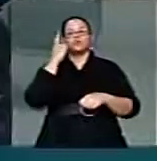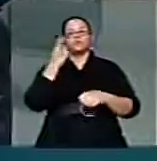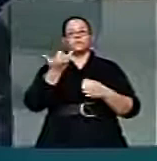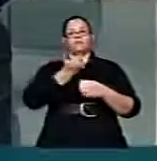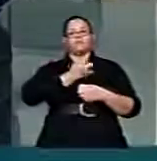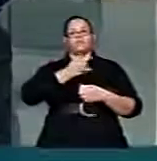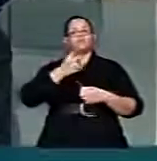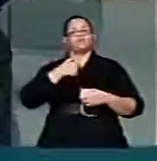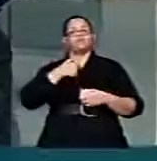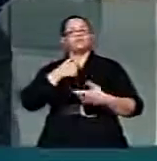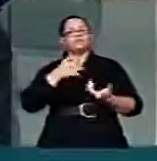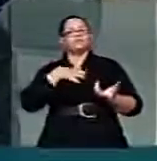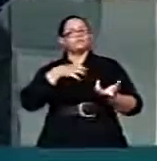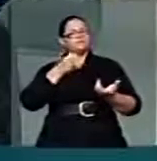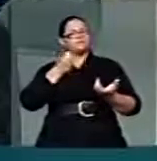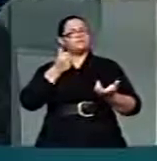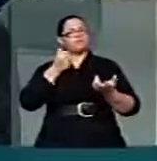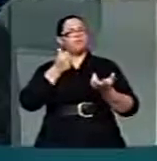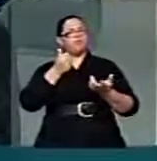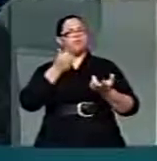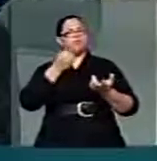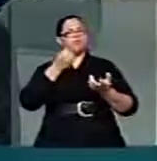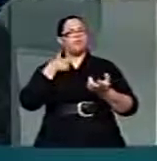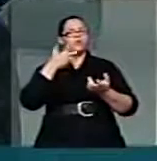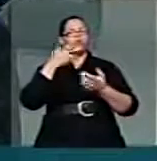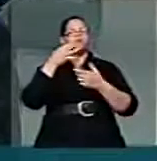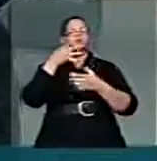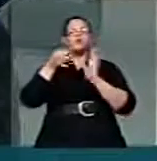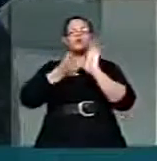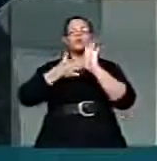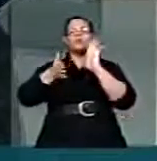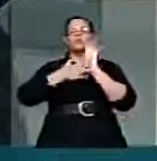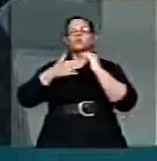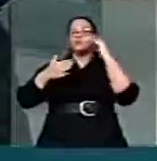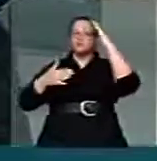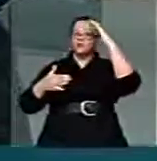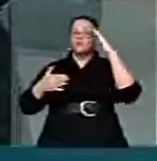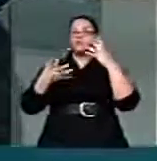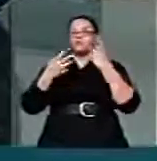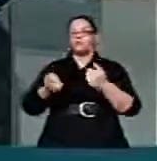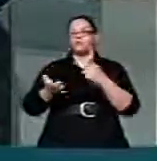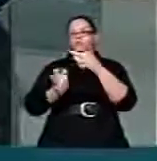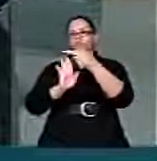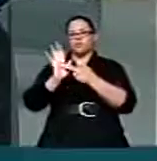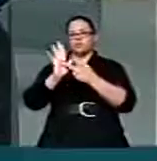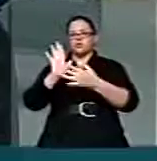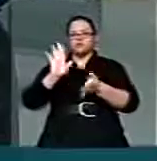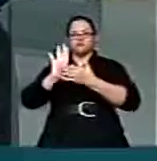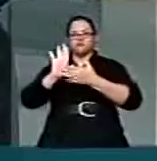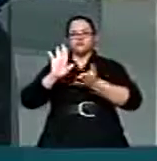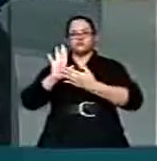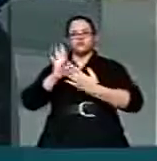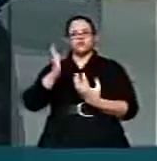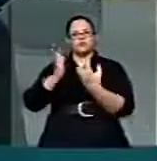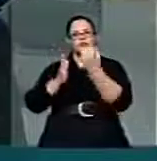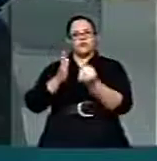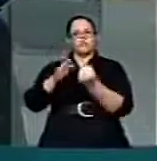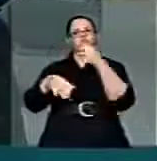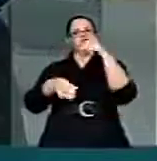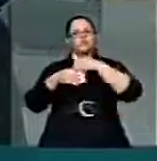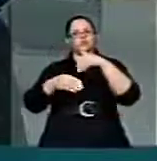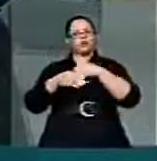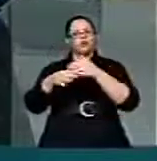simpatia pela proposta, que vai procurar dar prioridade para que esse projeto possa estar sendo votado. Ele é